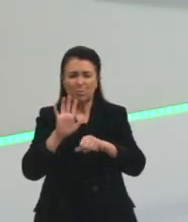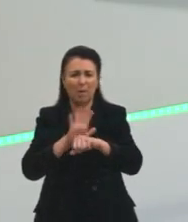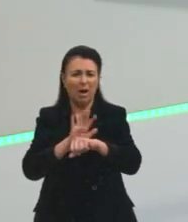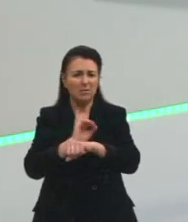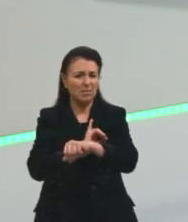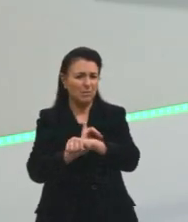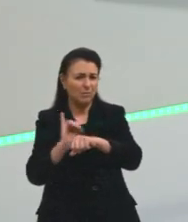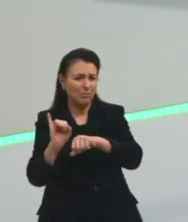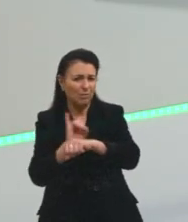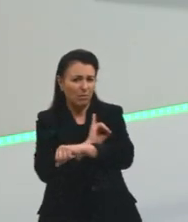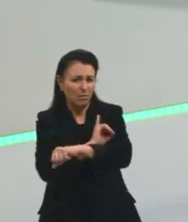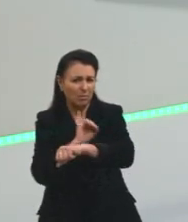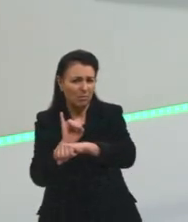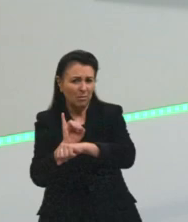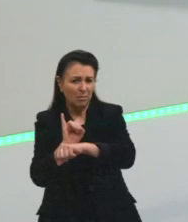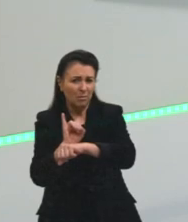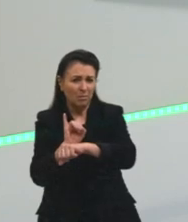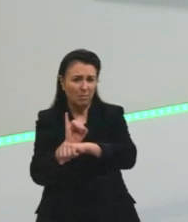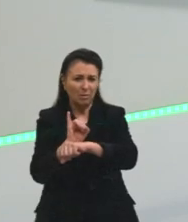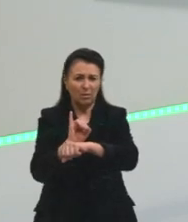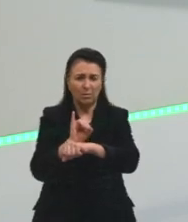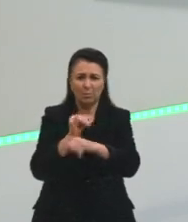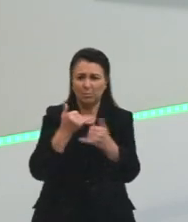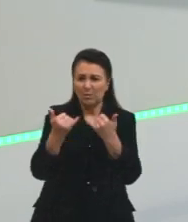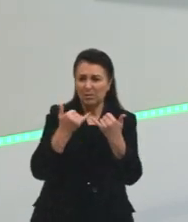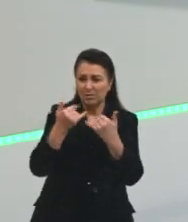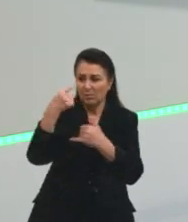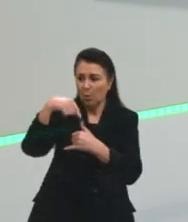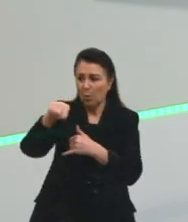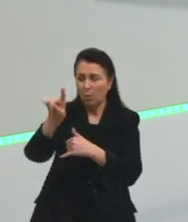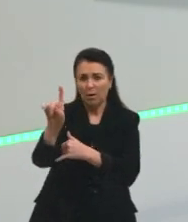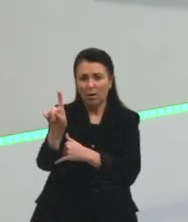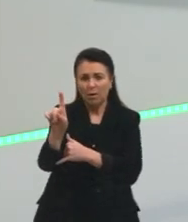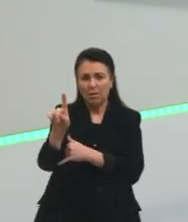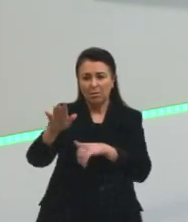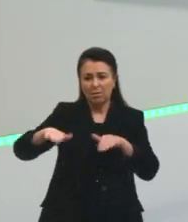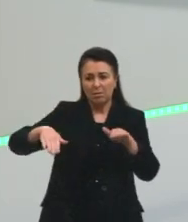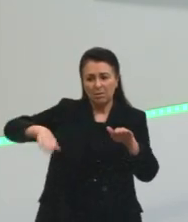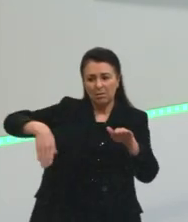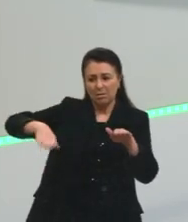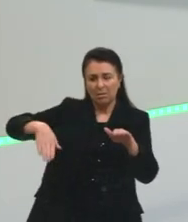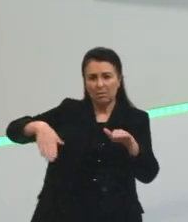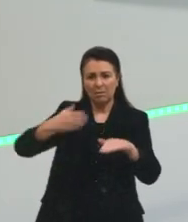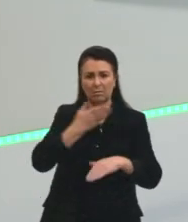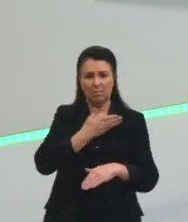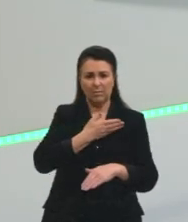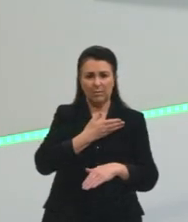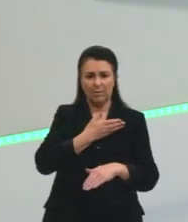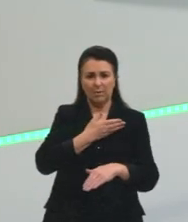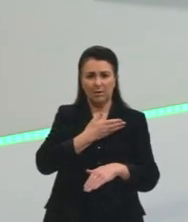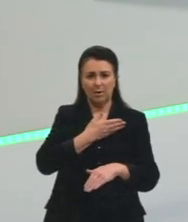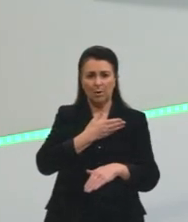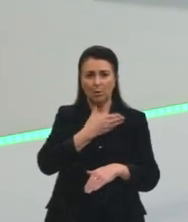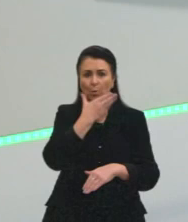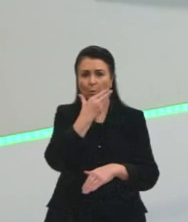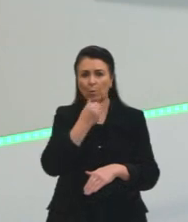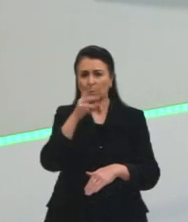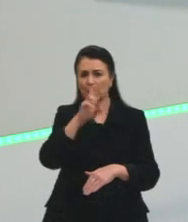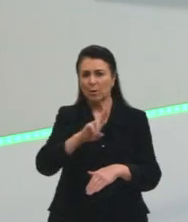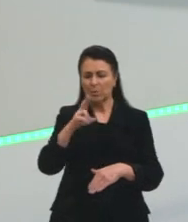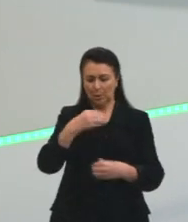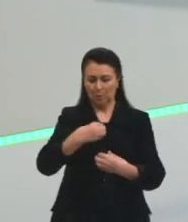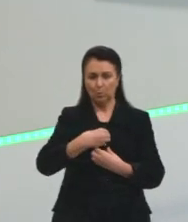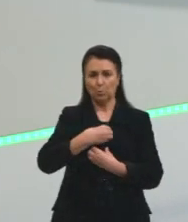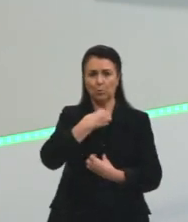ir à praia com os amigos? A gente não vai nem entrar na questão de que ele está de terno e gravata, né? Mas a gente